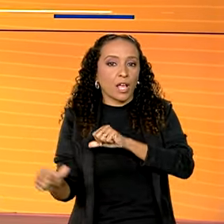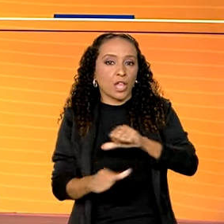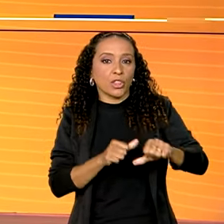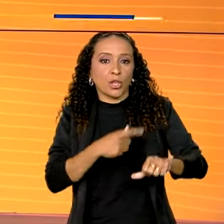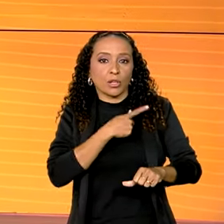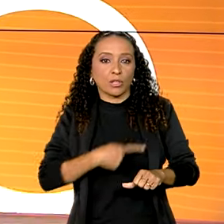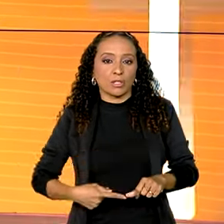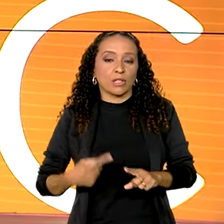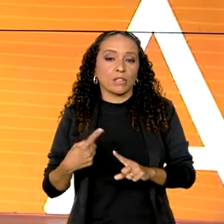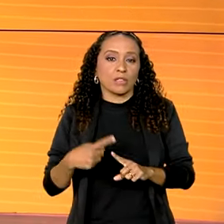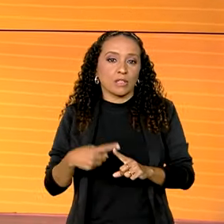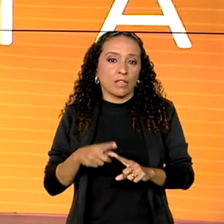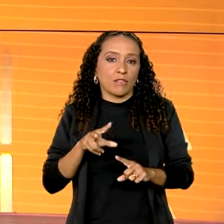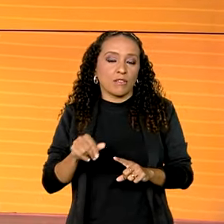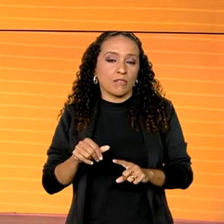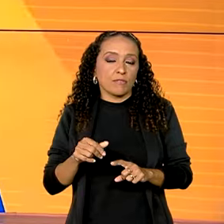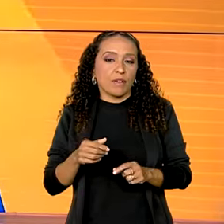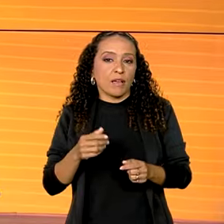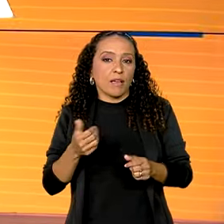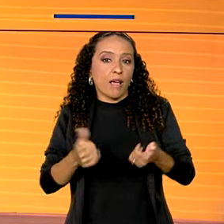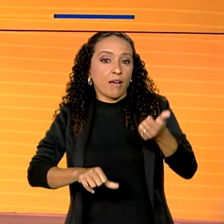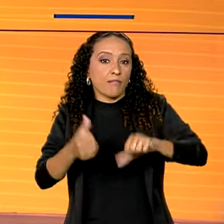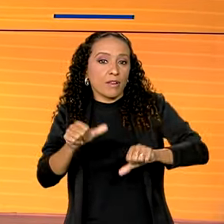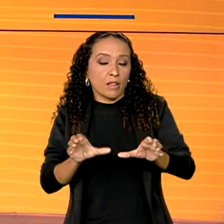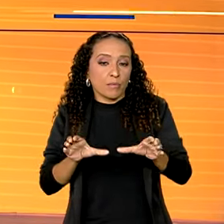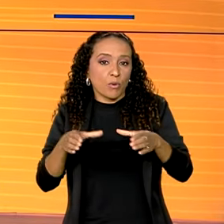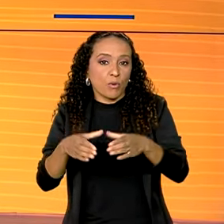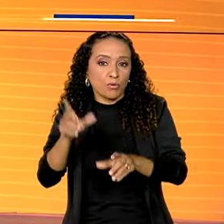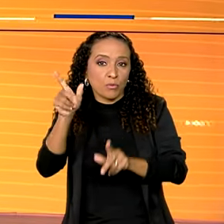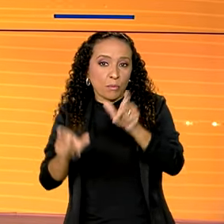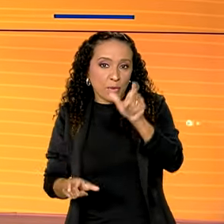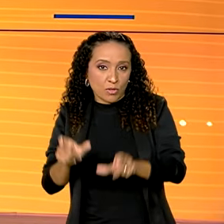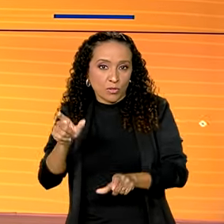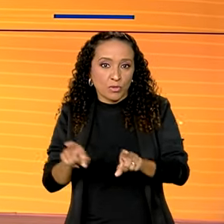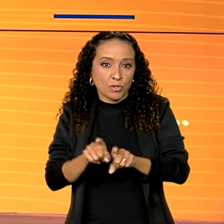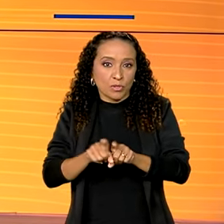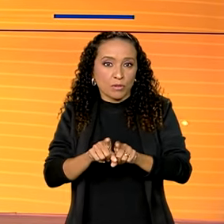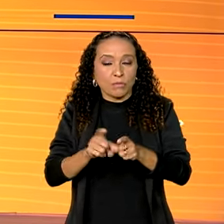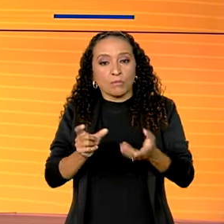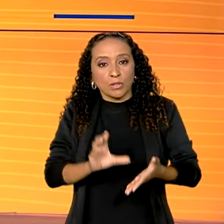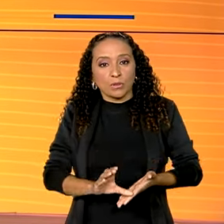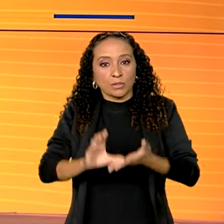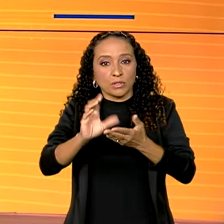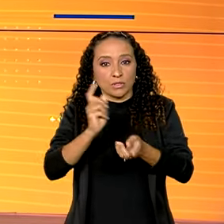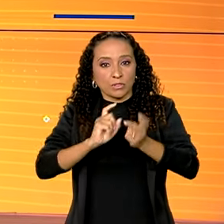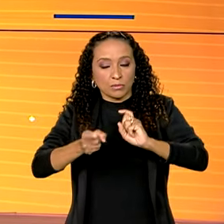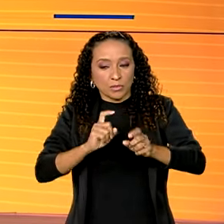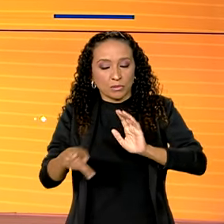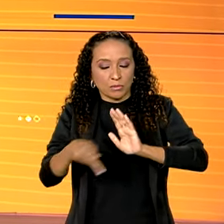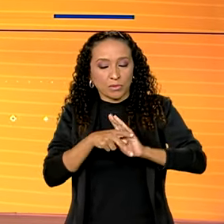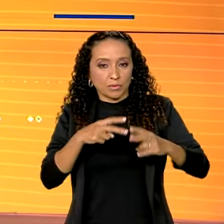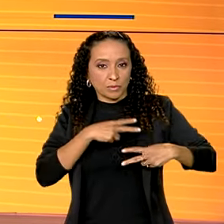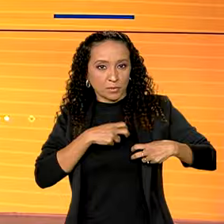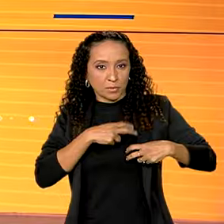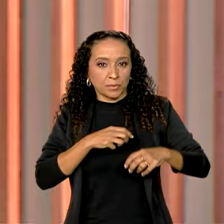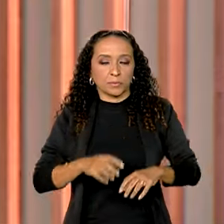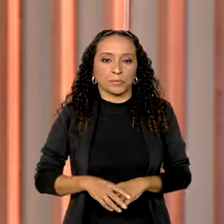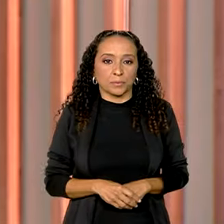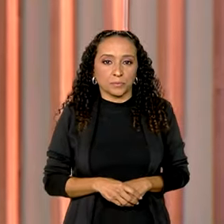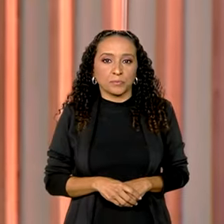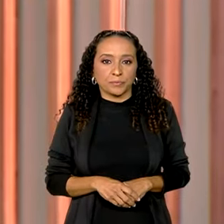presidência ainda deve ser apreciada pelo Comitê de Pessoas e pelo Conselho de Administração da Petrobras.